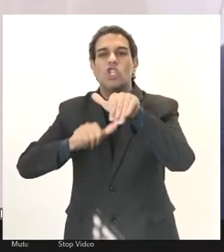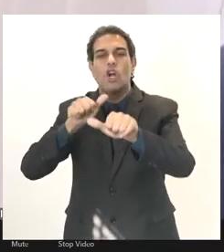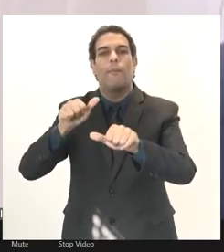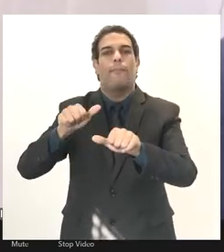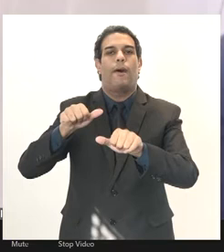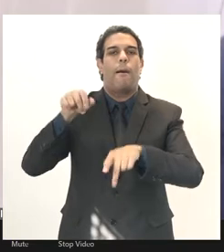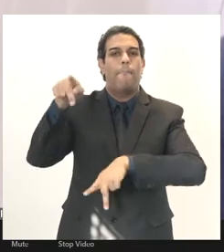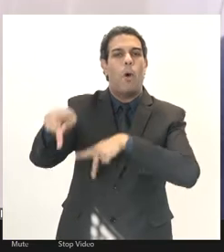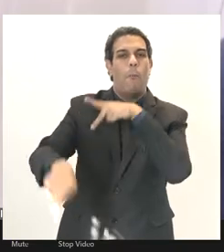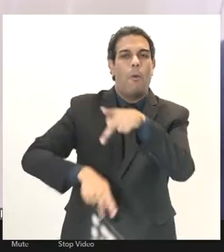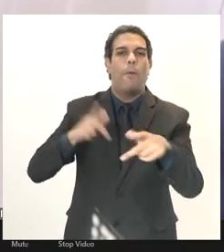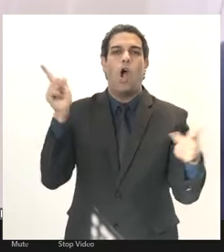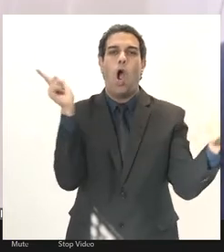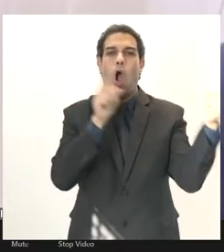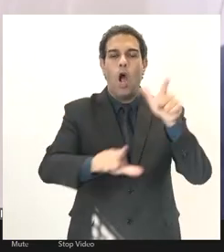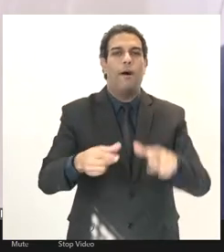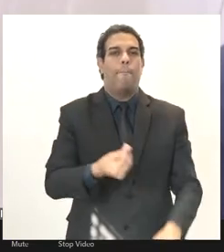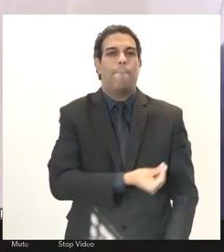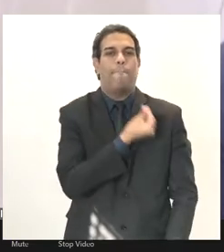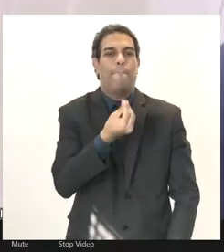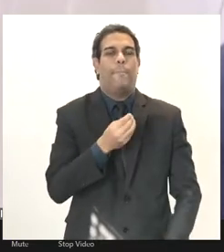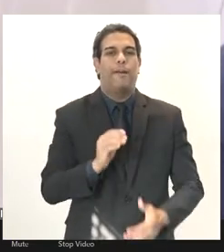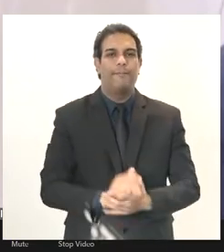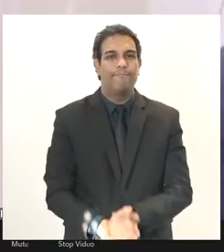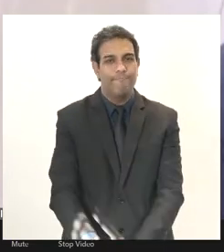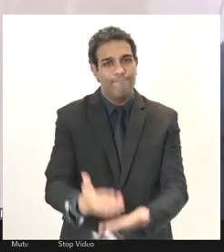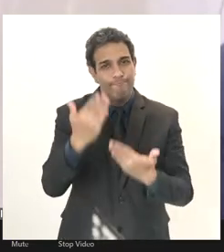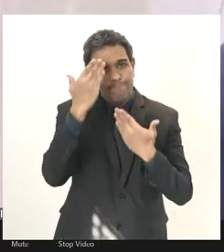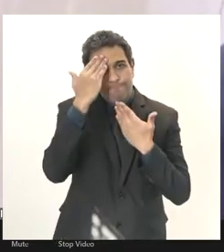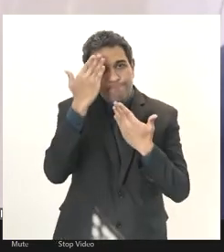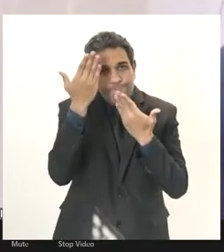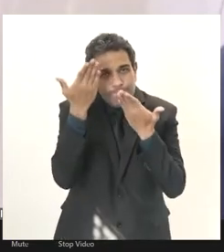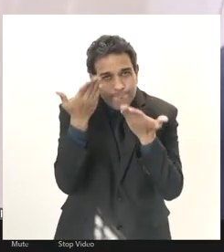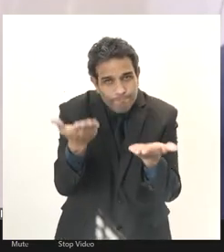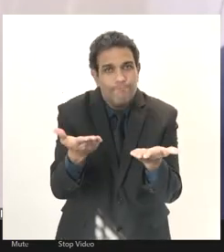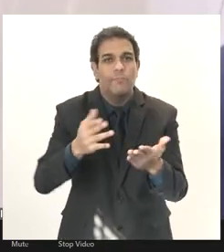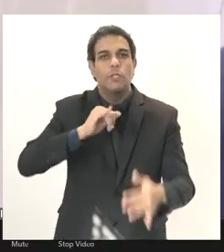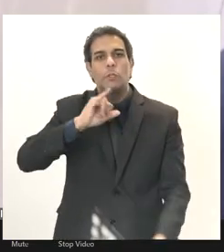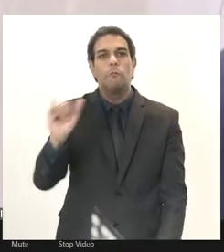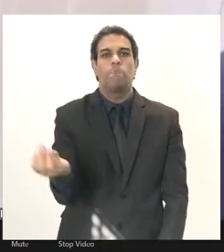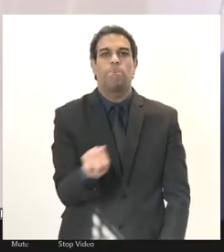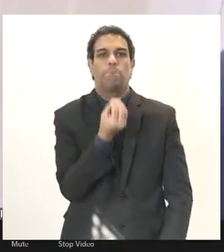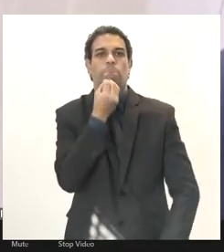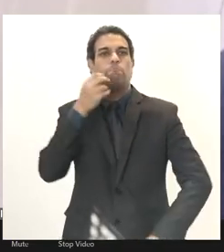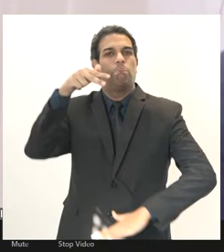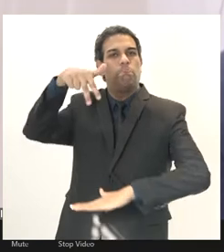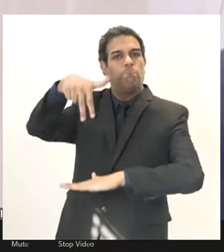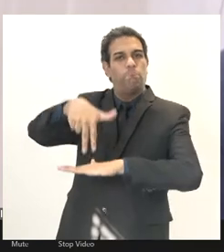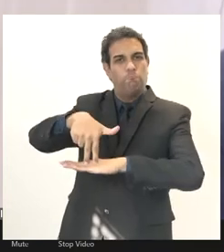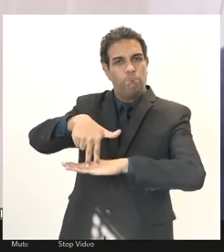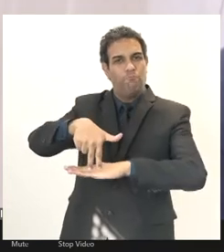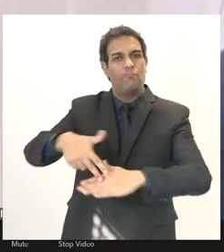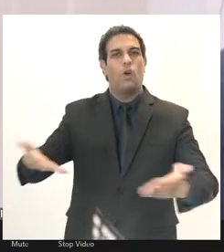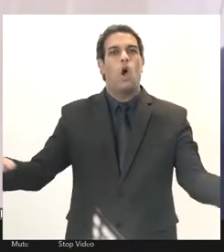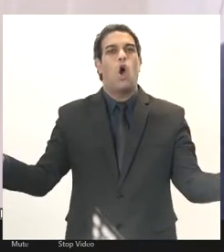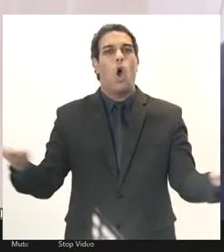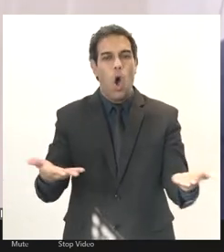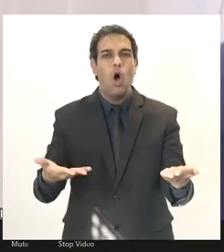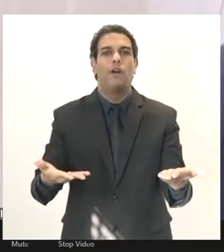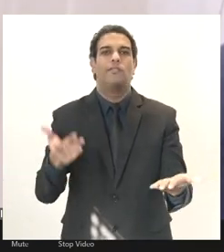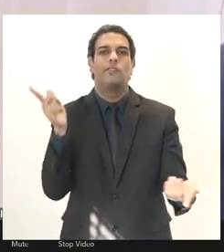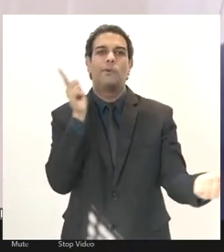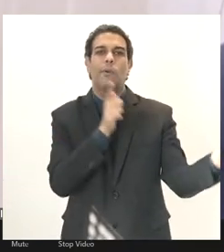ato eu agradeço a fala eu agradeço a oportunidade de estar falando aqui de estar podendo